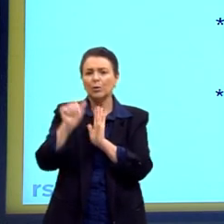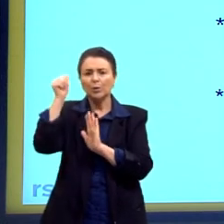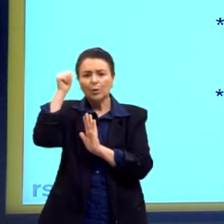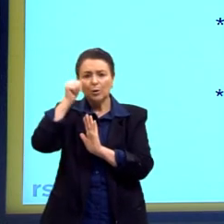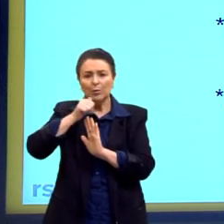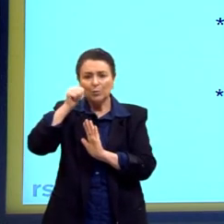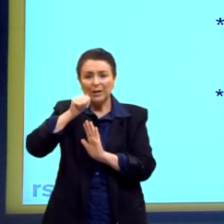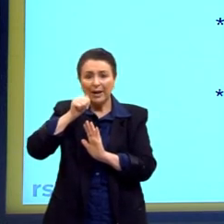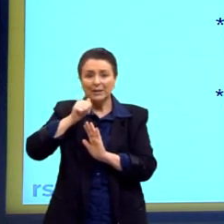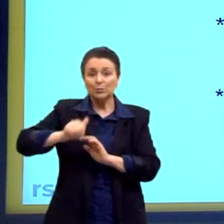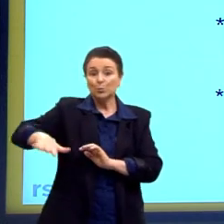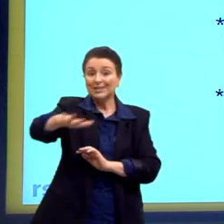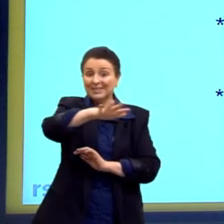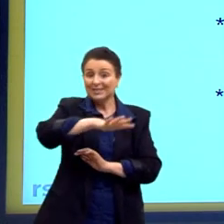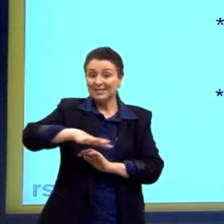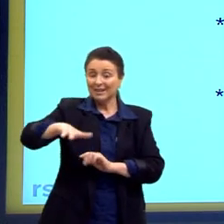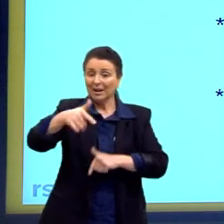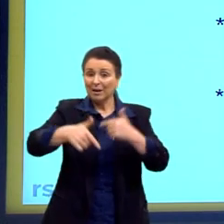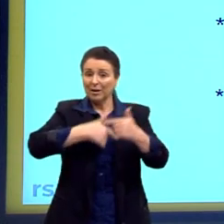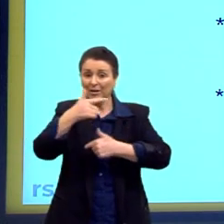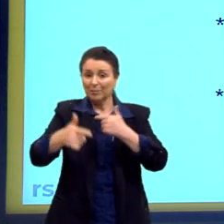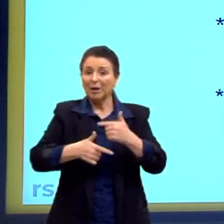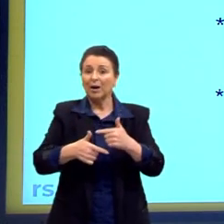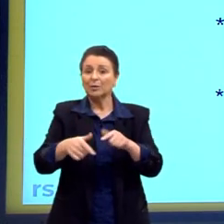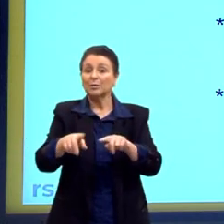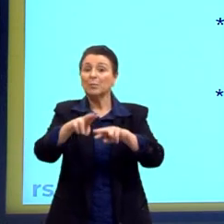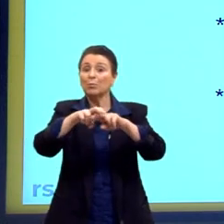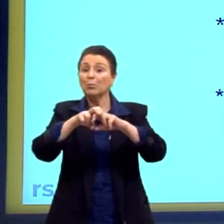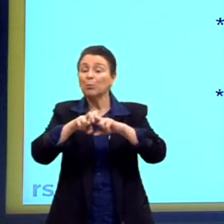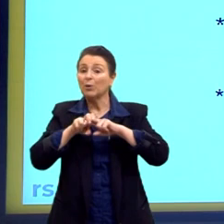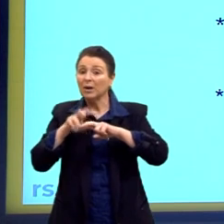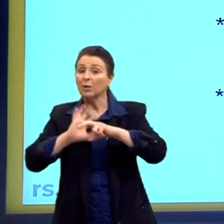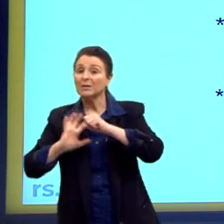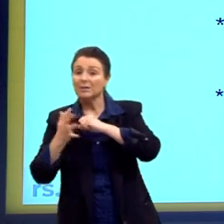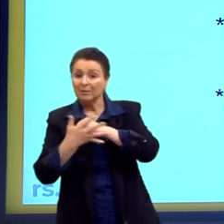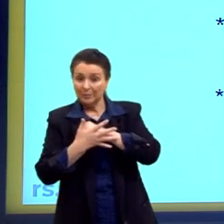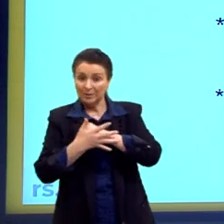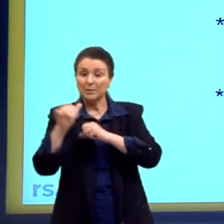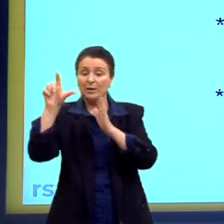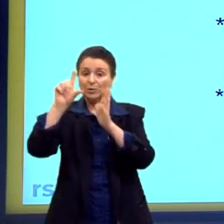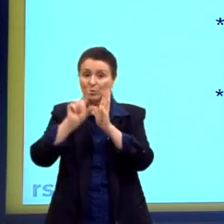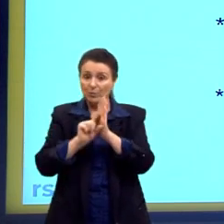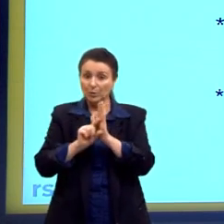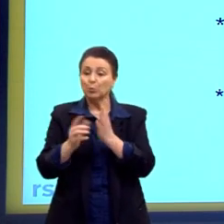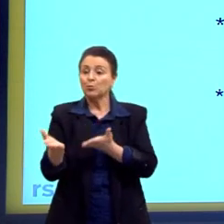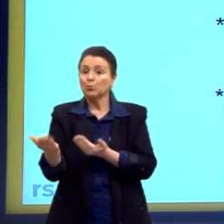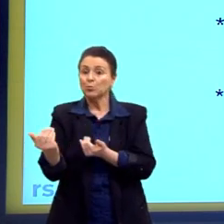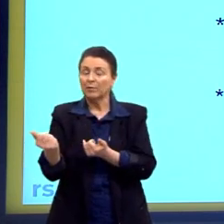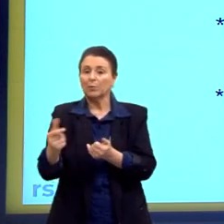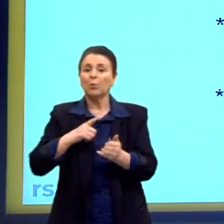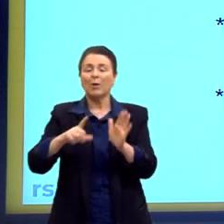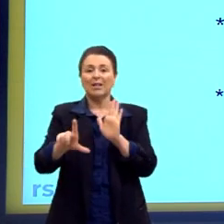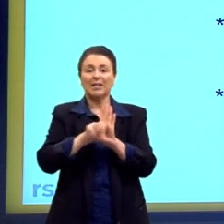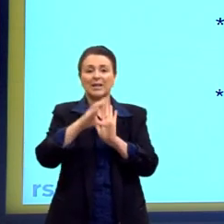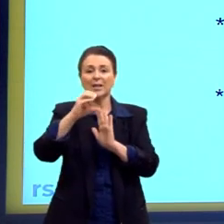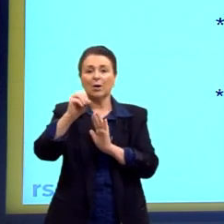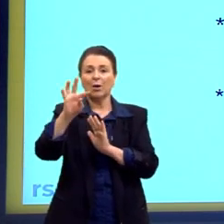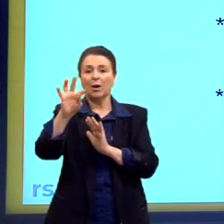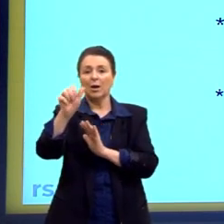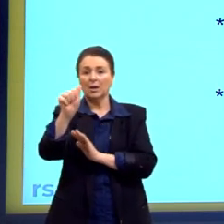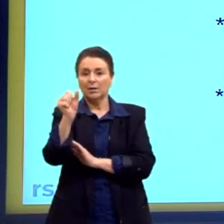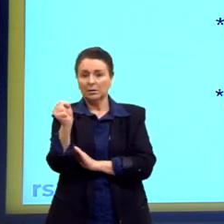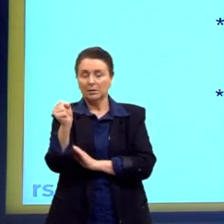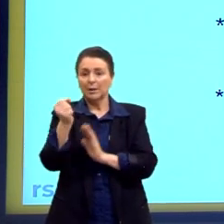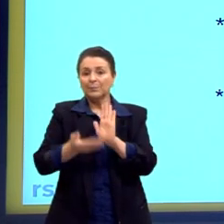função da pandemia. O número de jovens, olha, é 8,7%. Com a lei de cotas no Brasil, aumentou 89